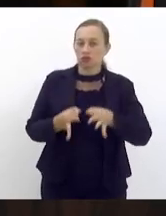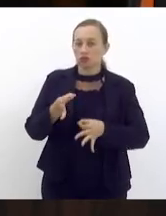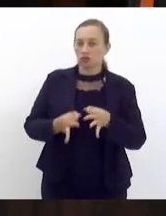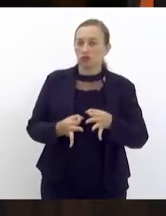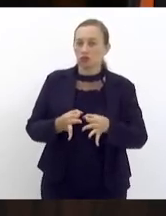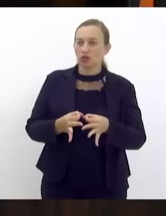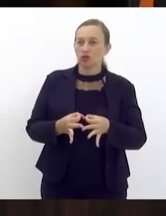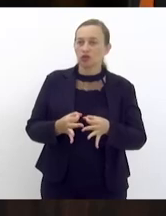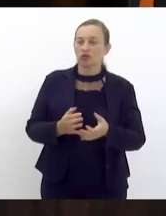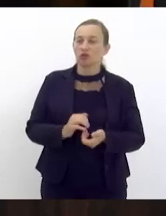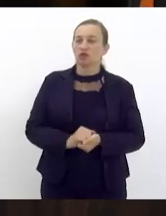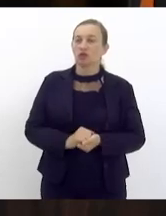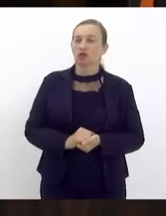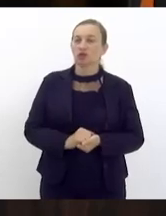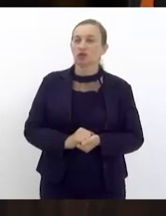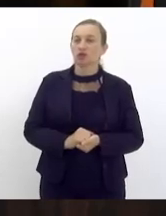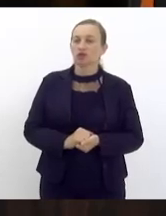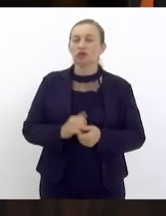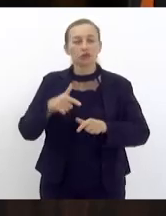trabalho